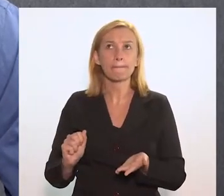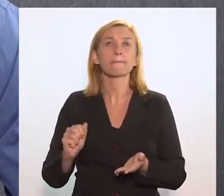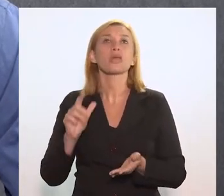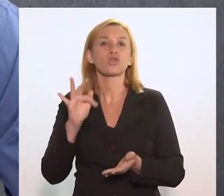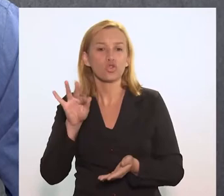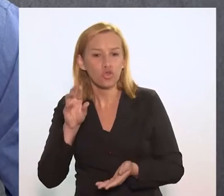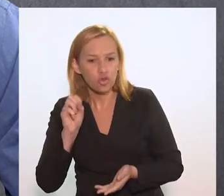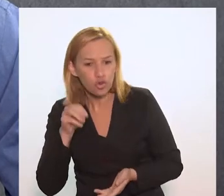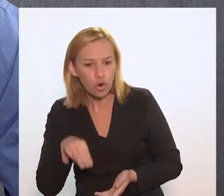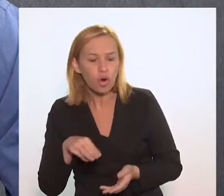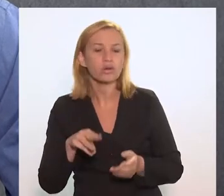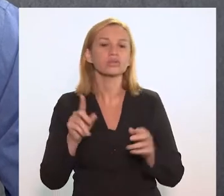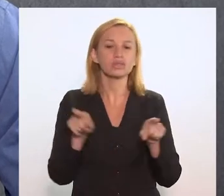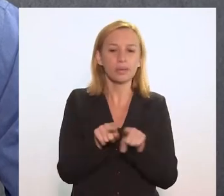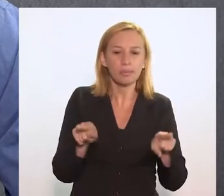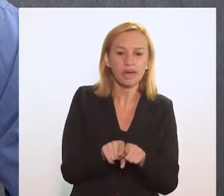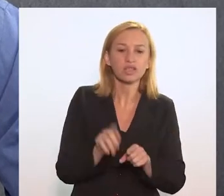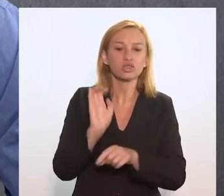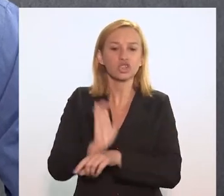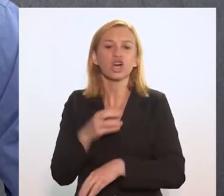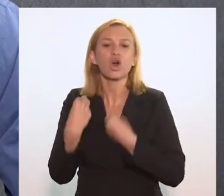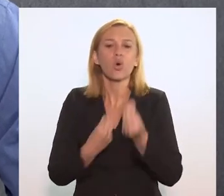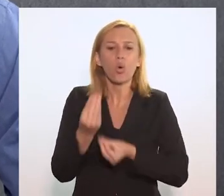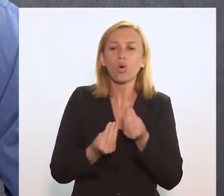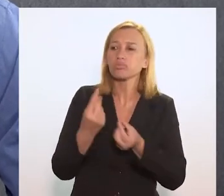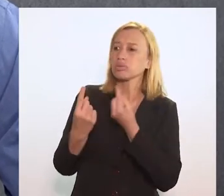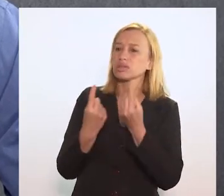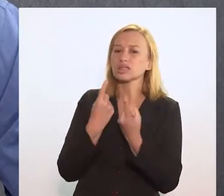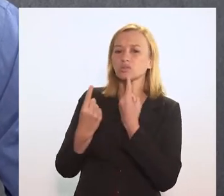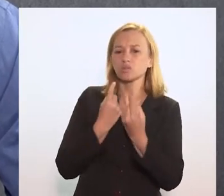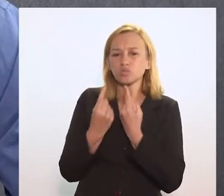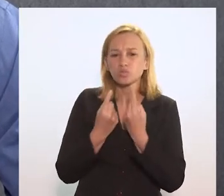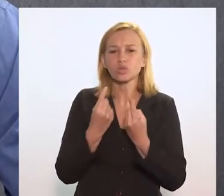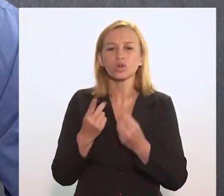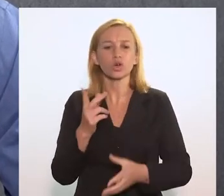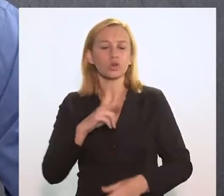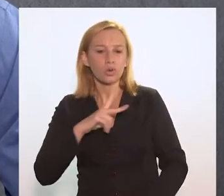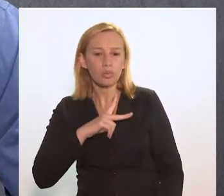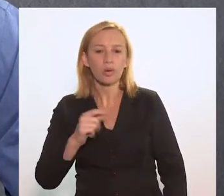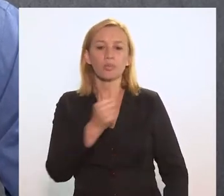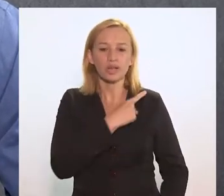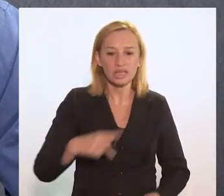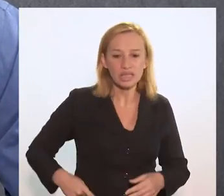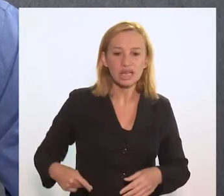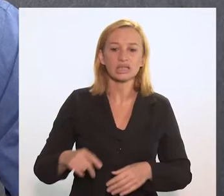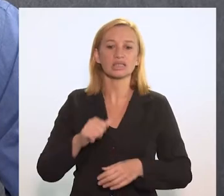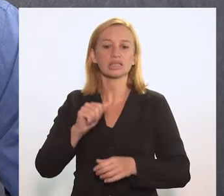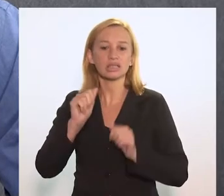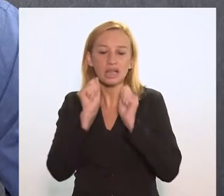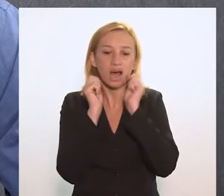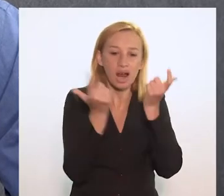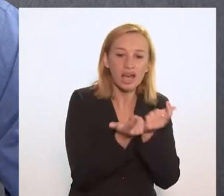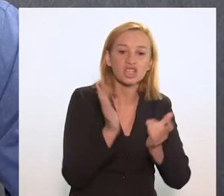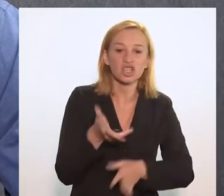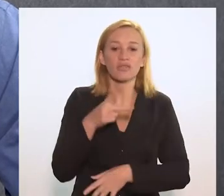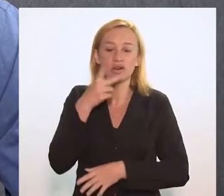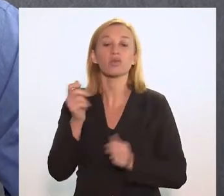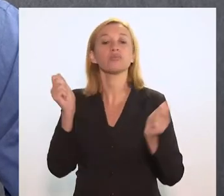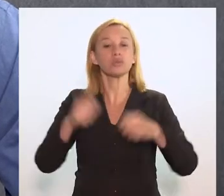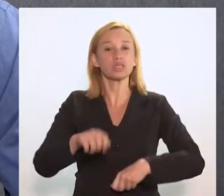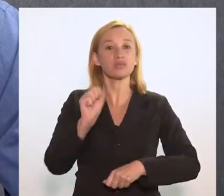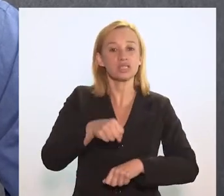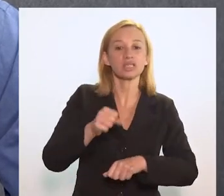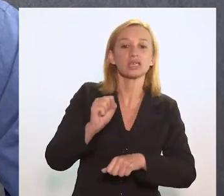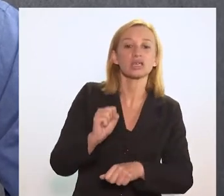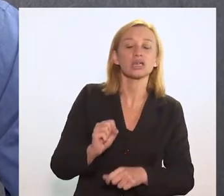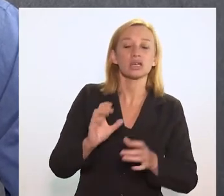do Fórum também de tuberculose do Estado. Como é que estão essas negociações? O próprio presidente da LERJ já afirmou que é possível que